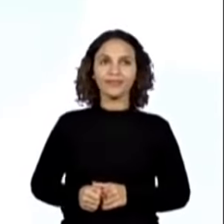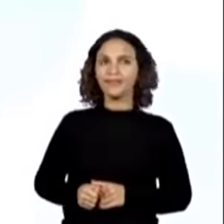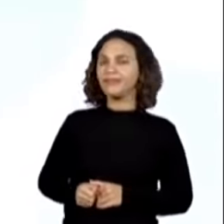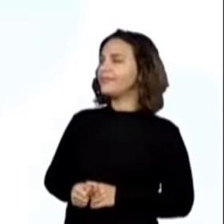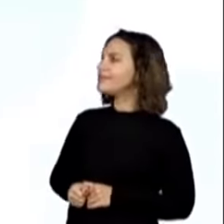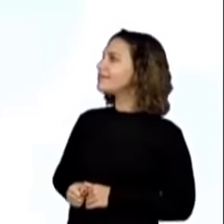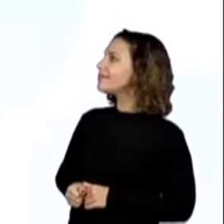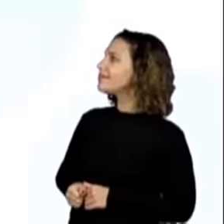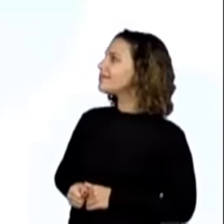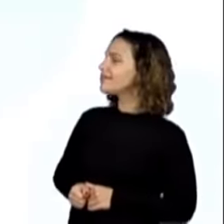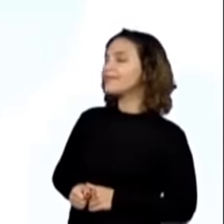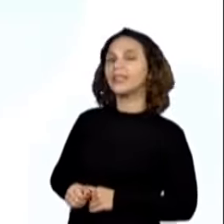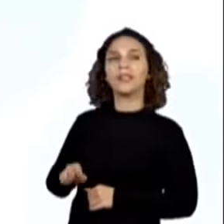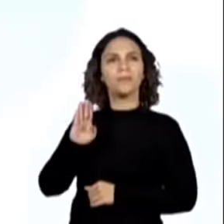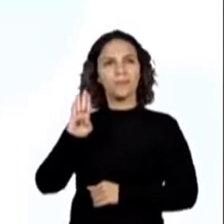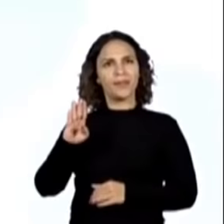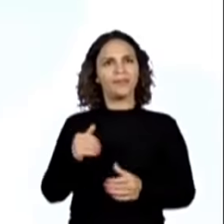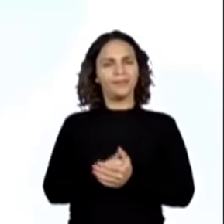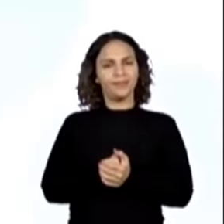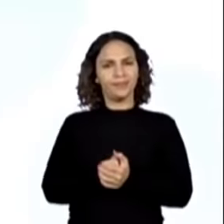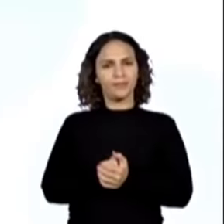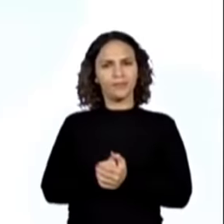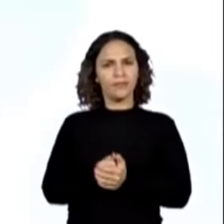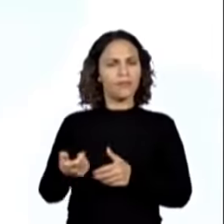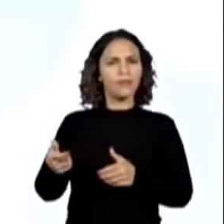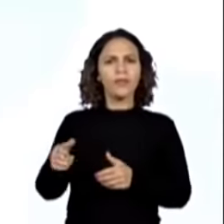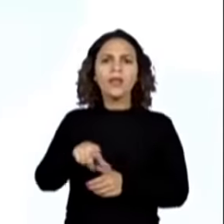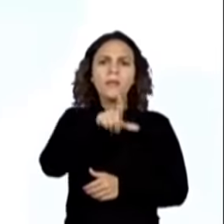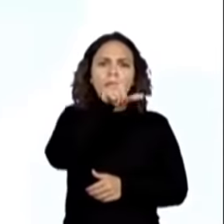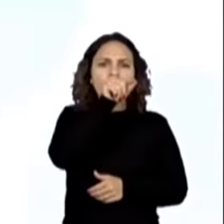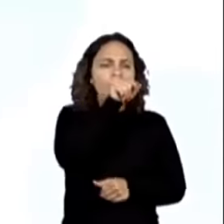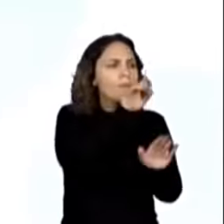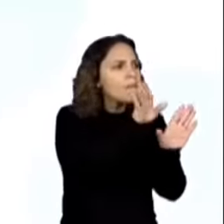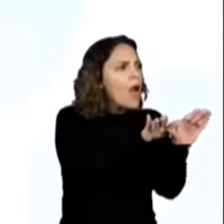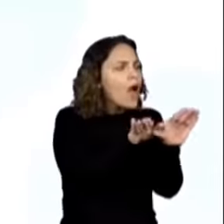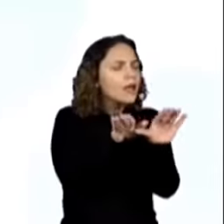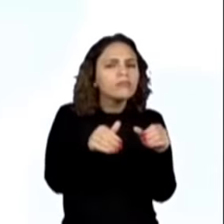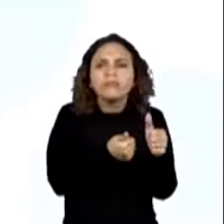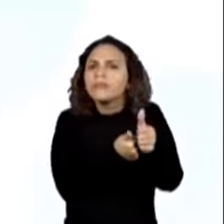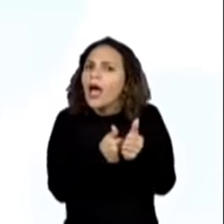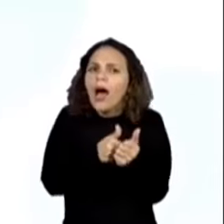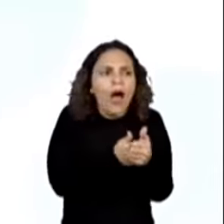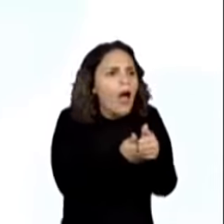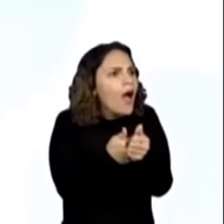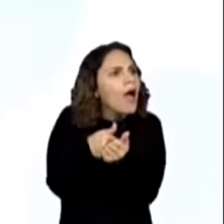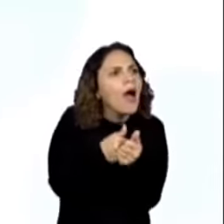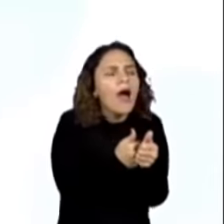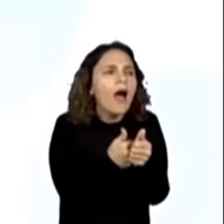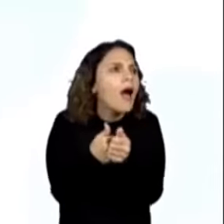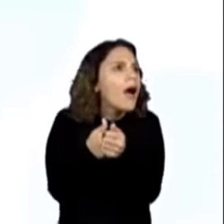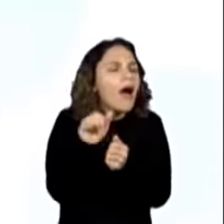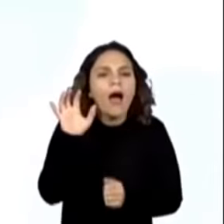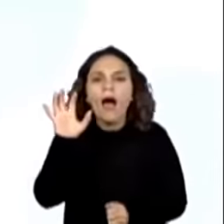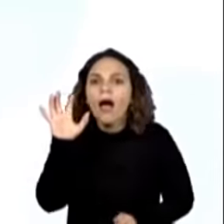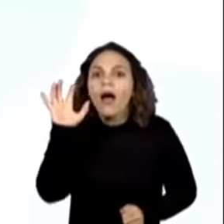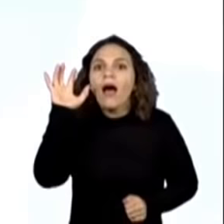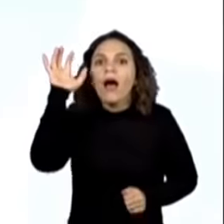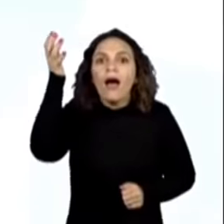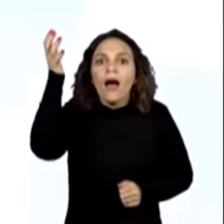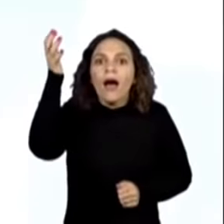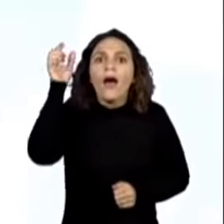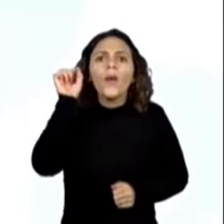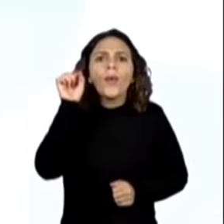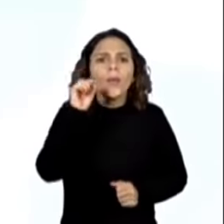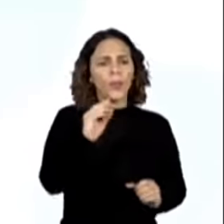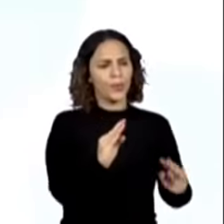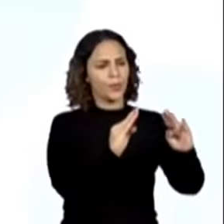Letra B. Letra Seguiram o passarinho e de repente se viram diante de uma